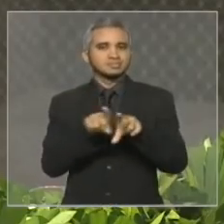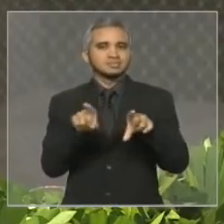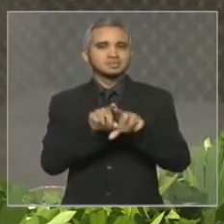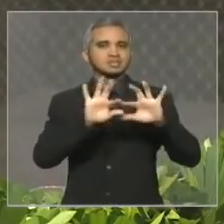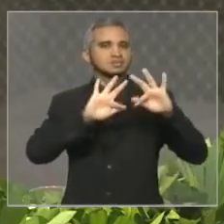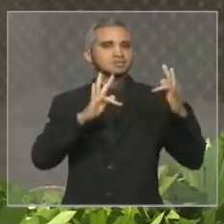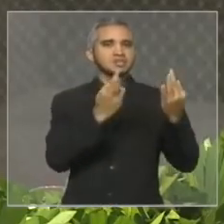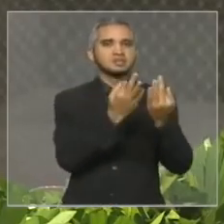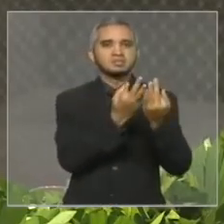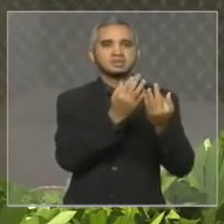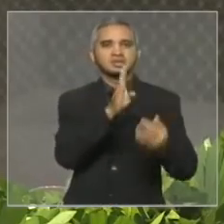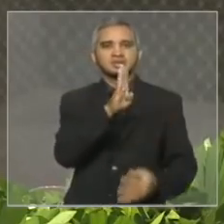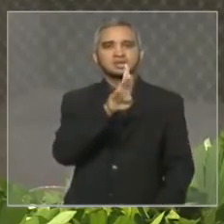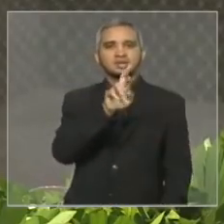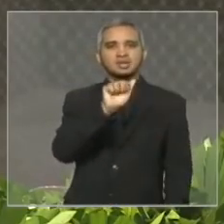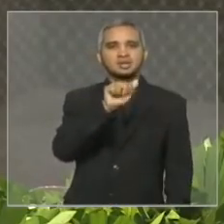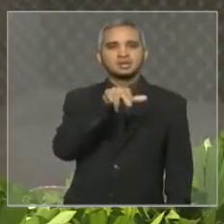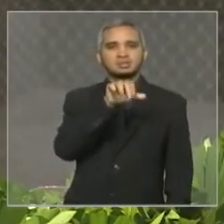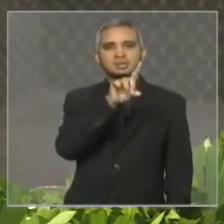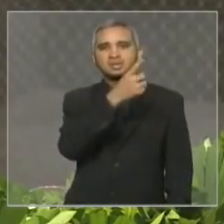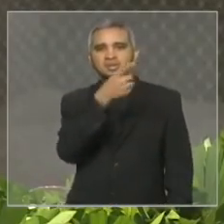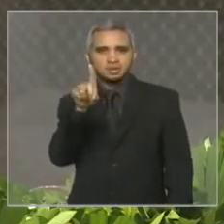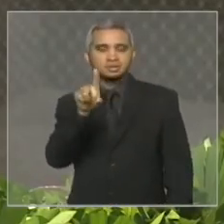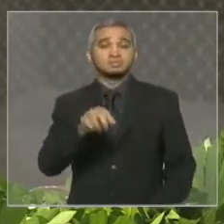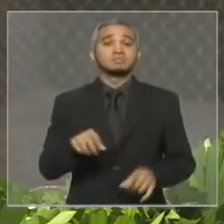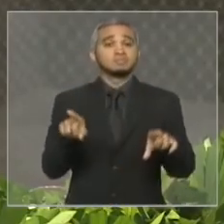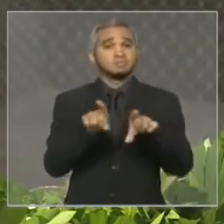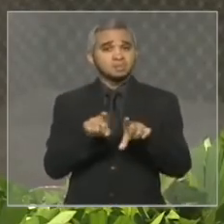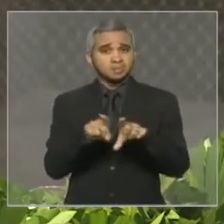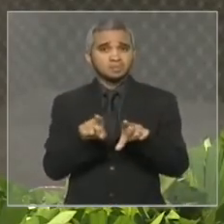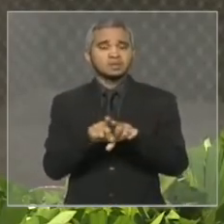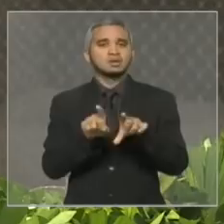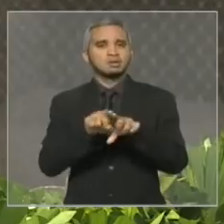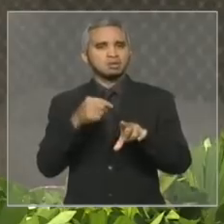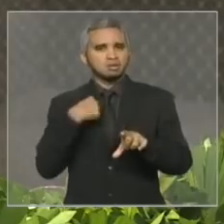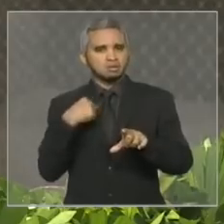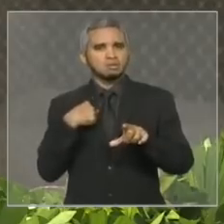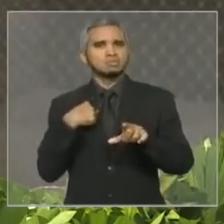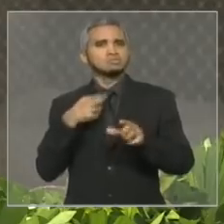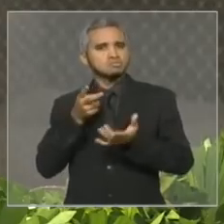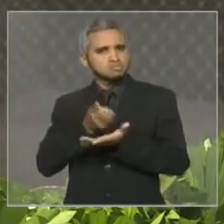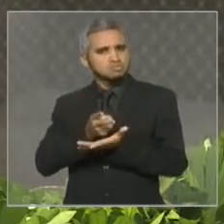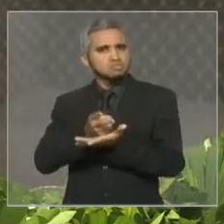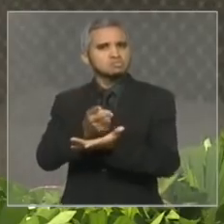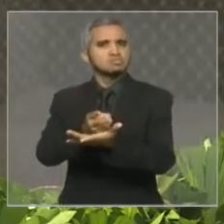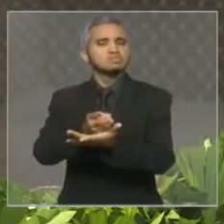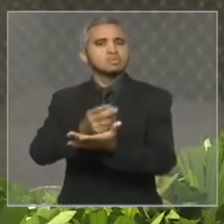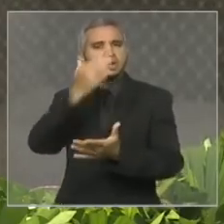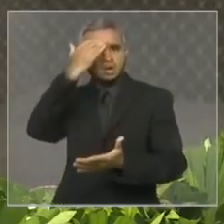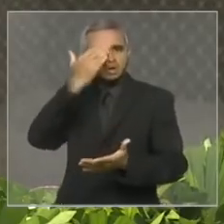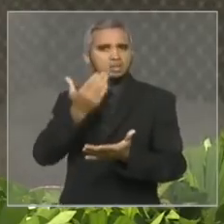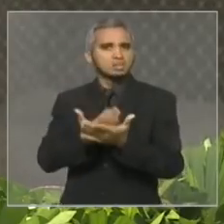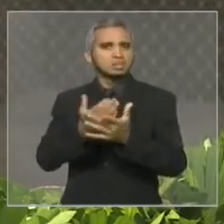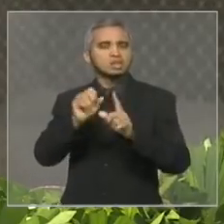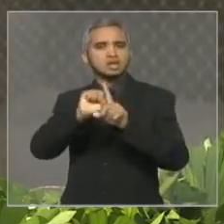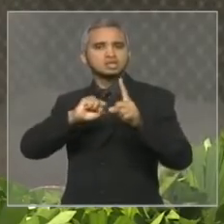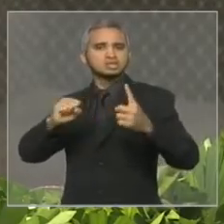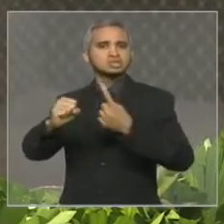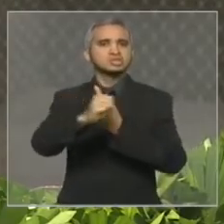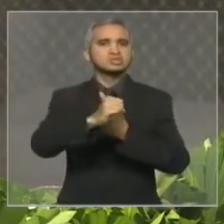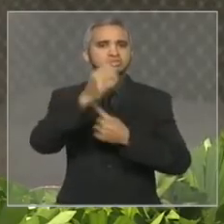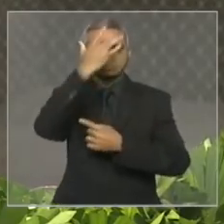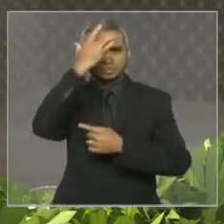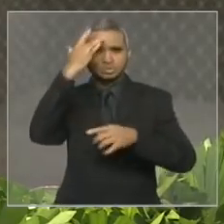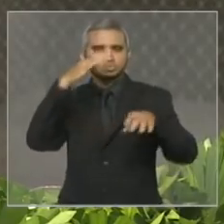Brandão as minhas armas continuam acreditar numa sociedade de iguais numa sociedade de pessoas